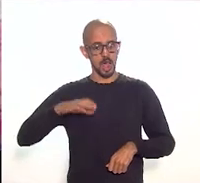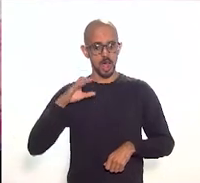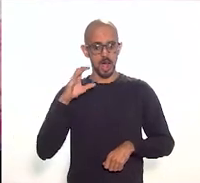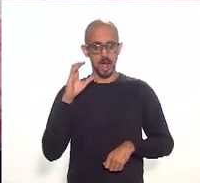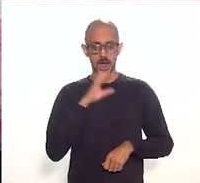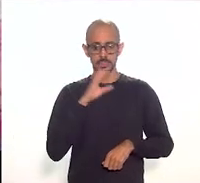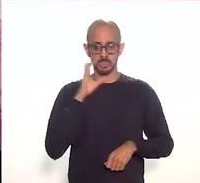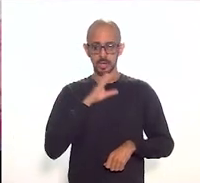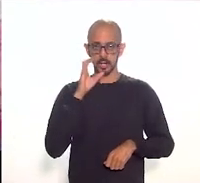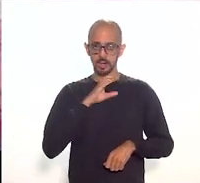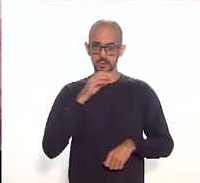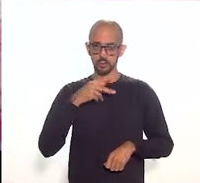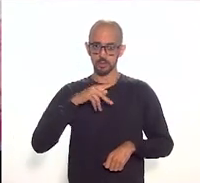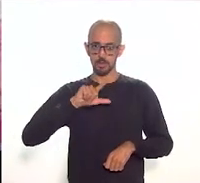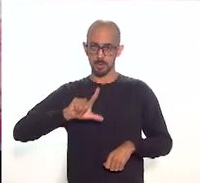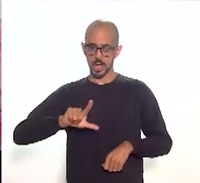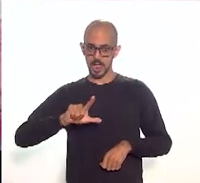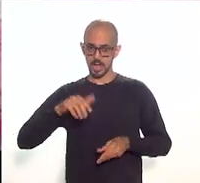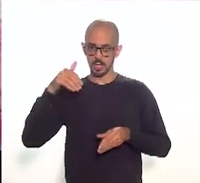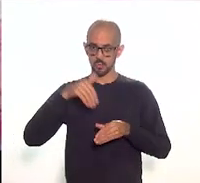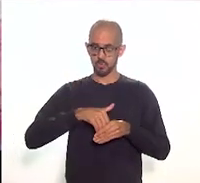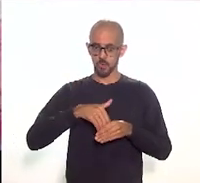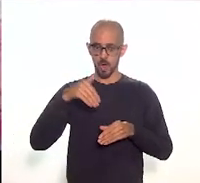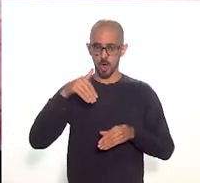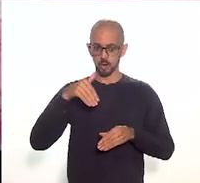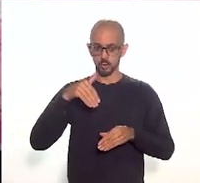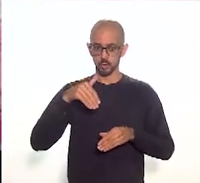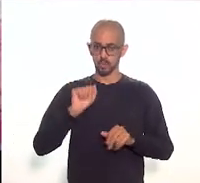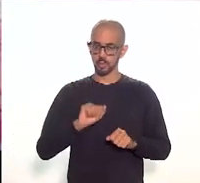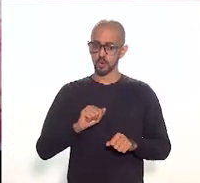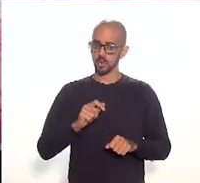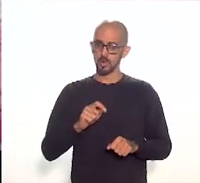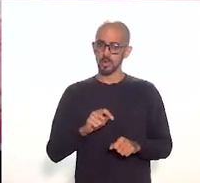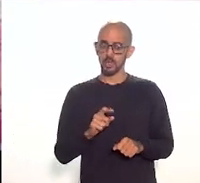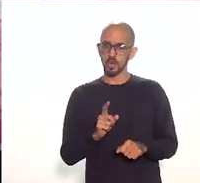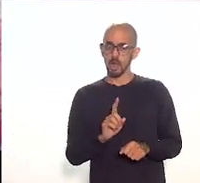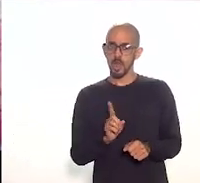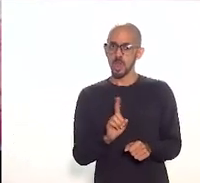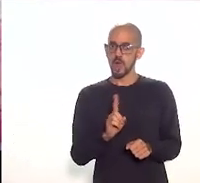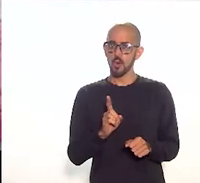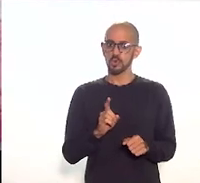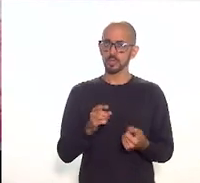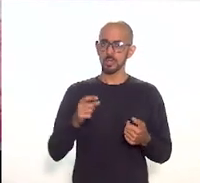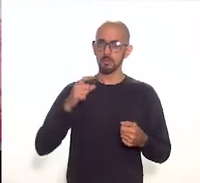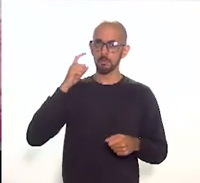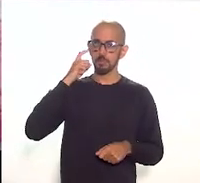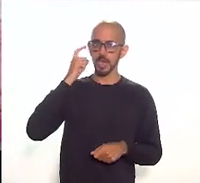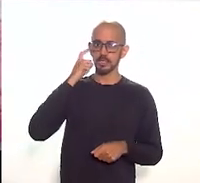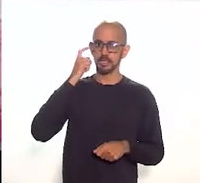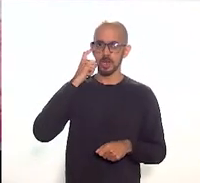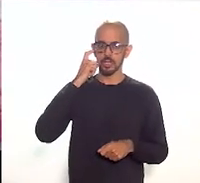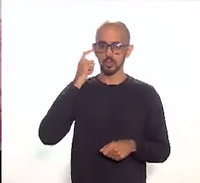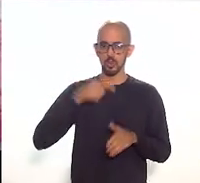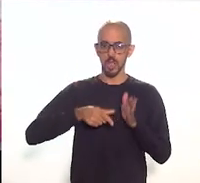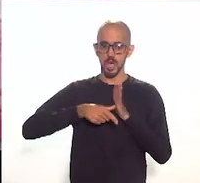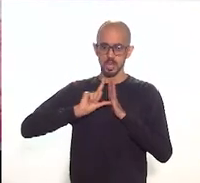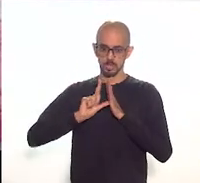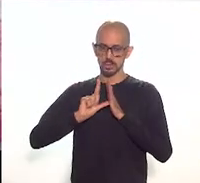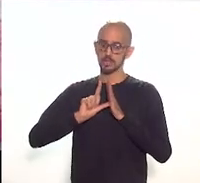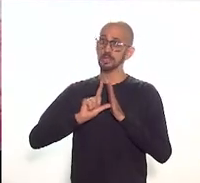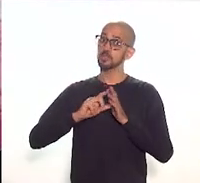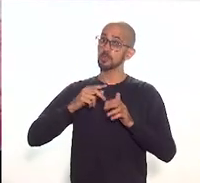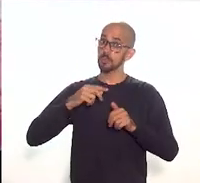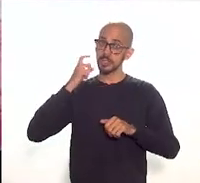do PL em foco não está contribuindo para um adeuscimento das reflexões. Antes de pensar em PL, queremos